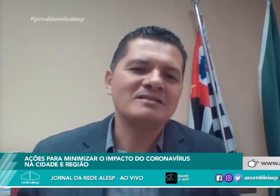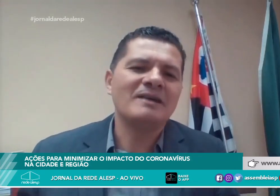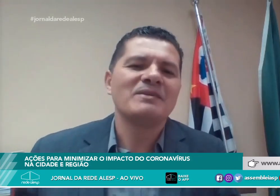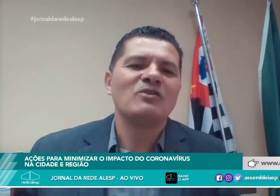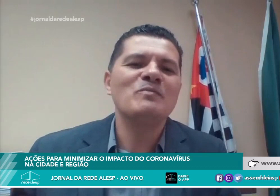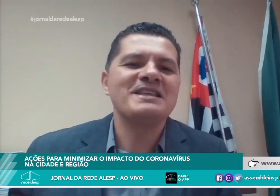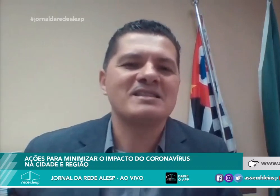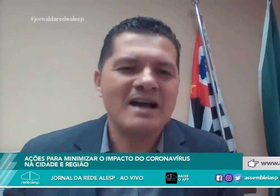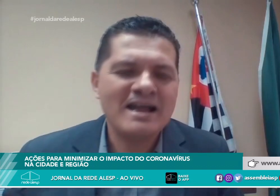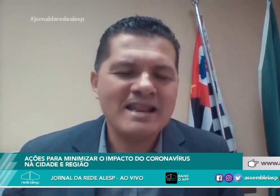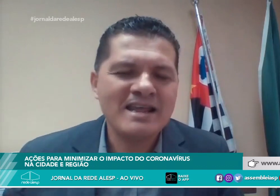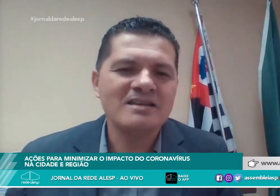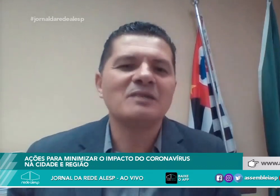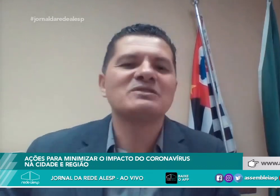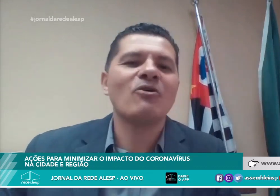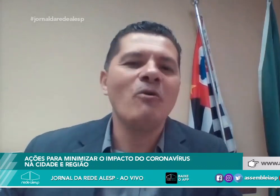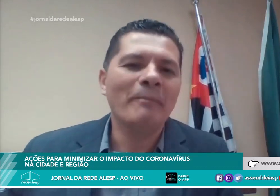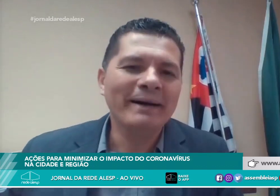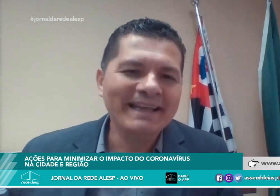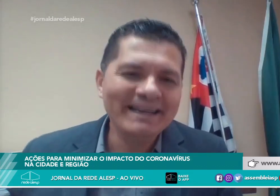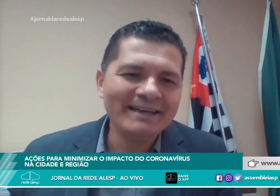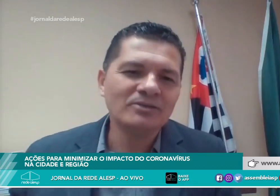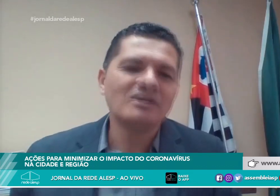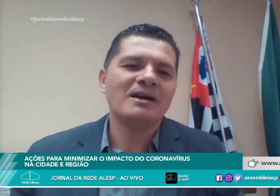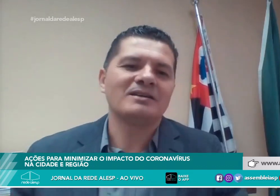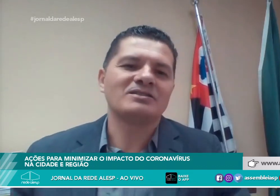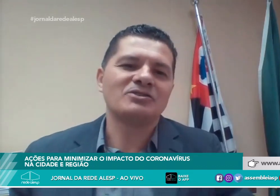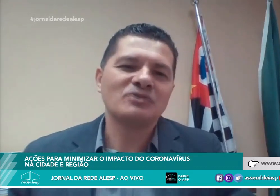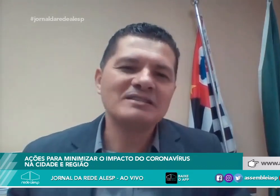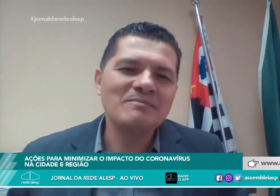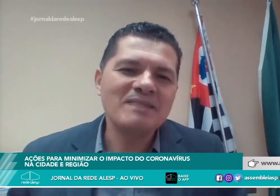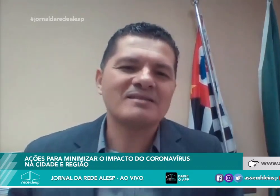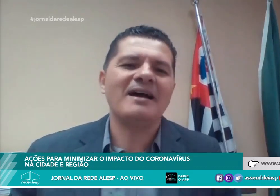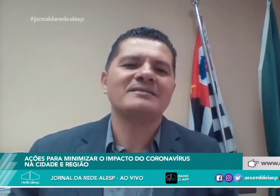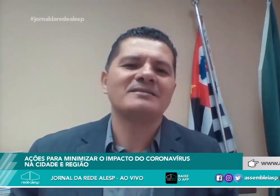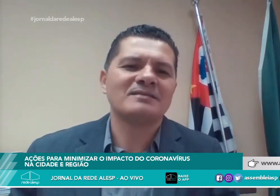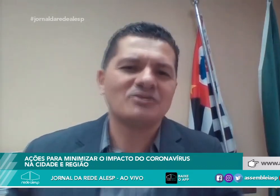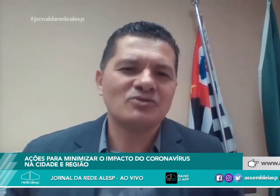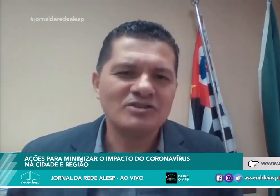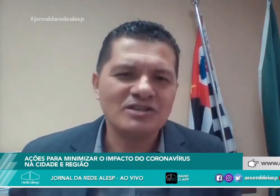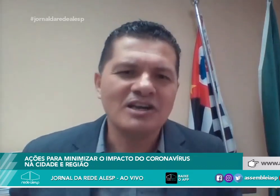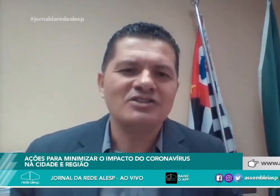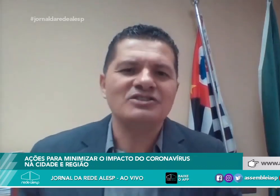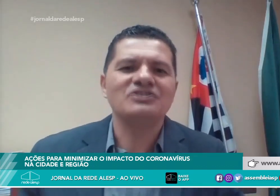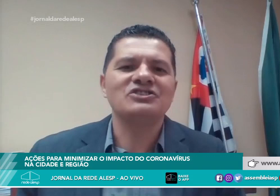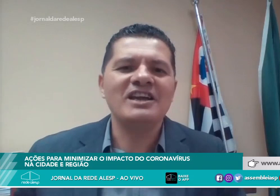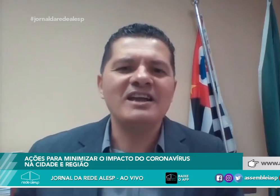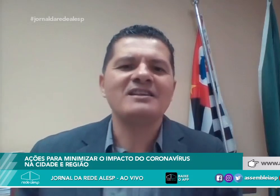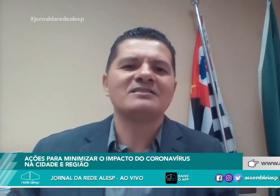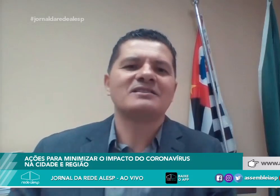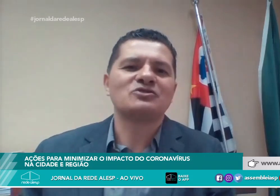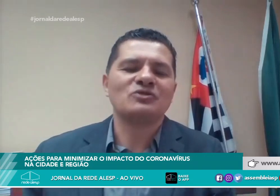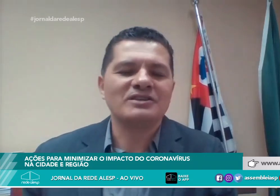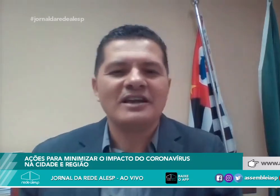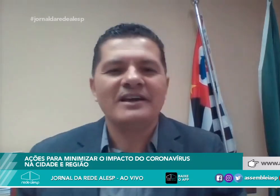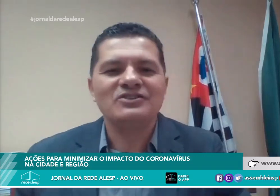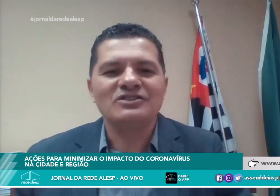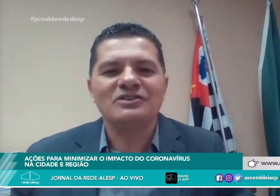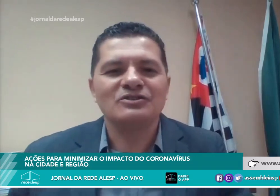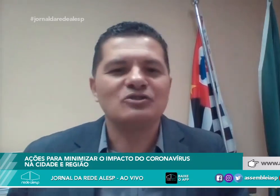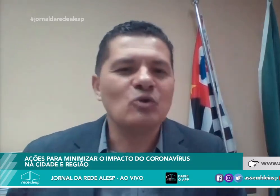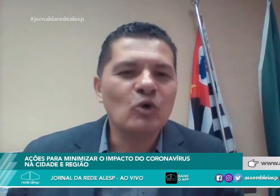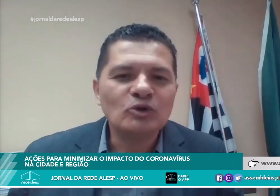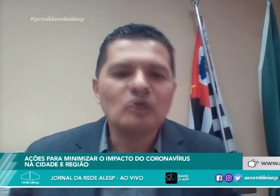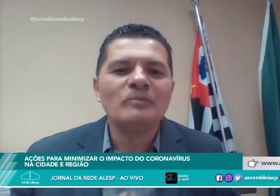assistência humanitária e estamos acompanhando as questões ambientais as questões de higiene as questões